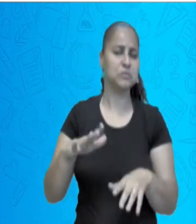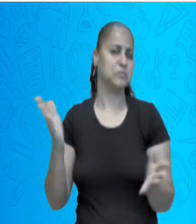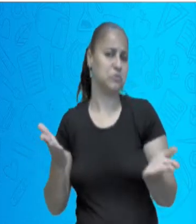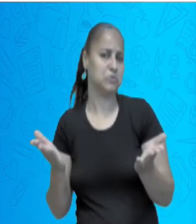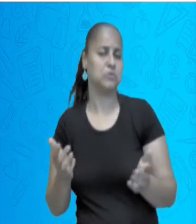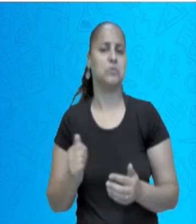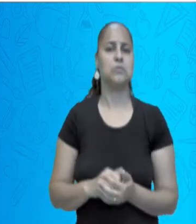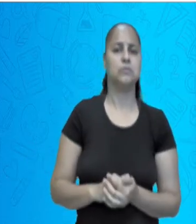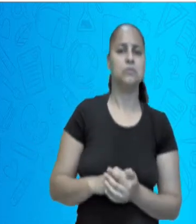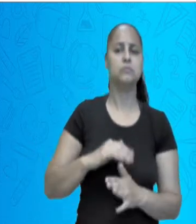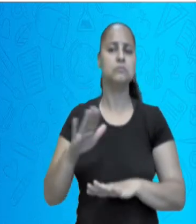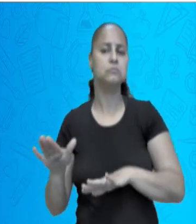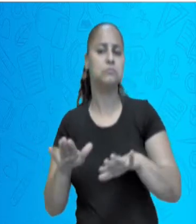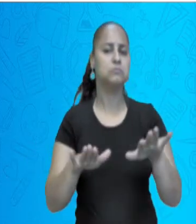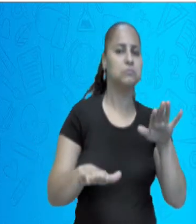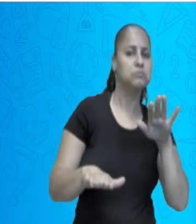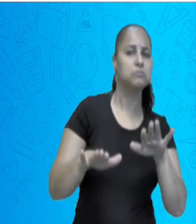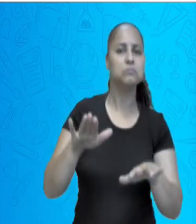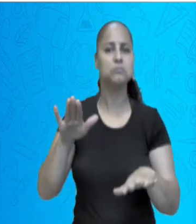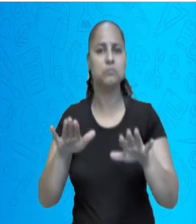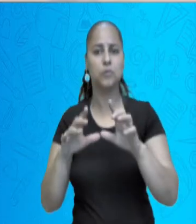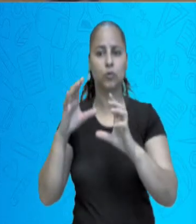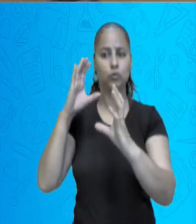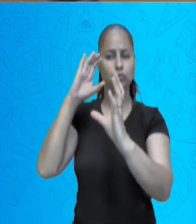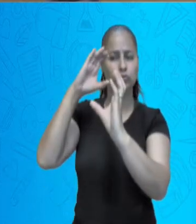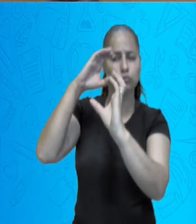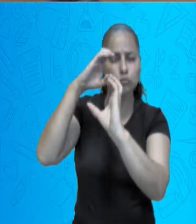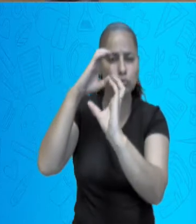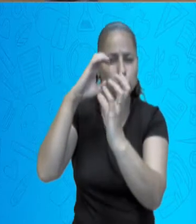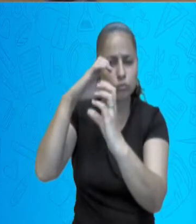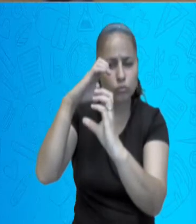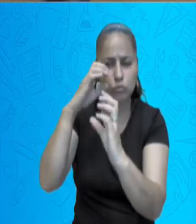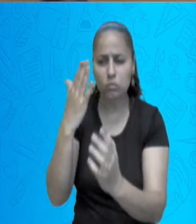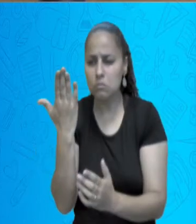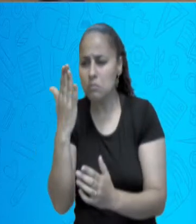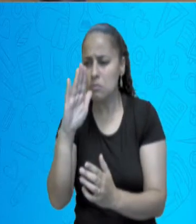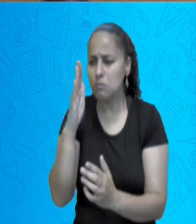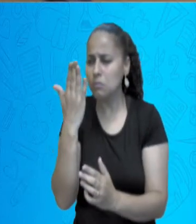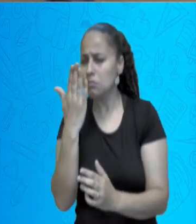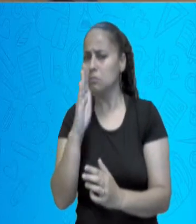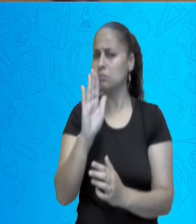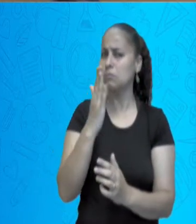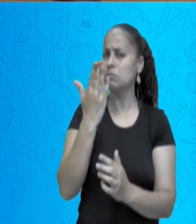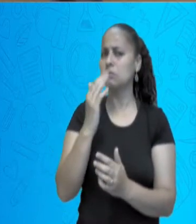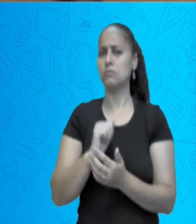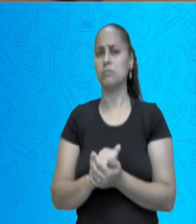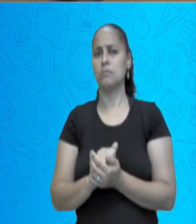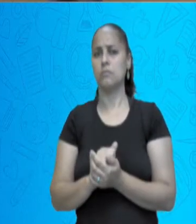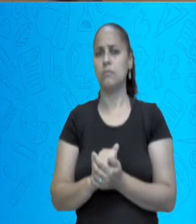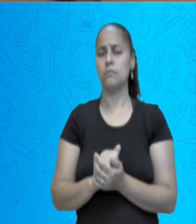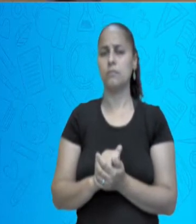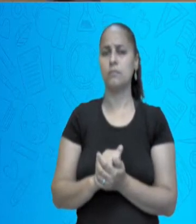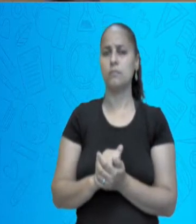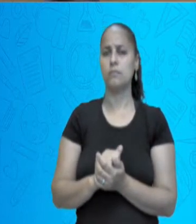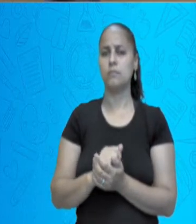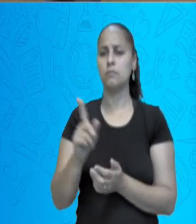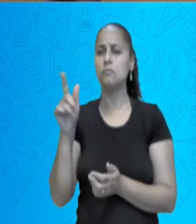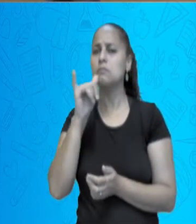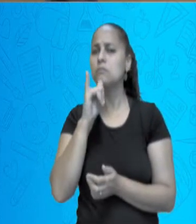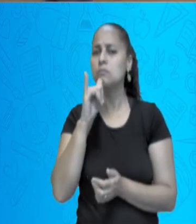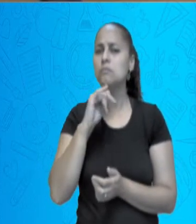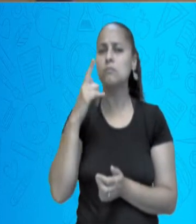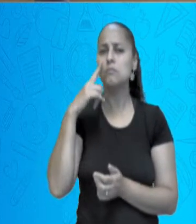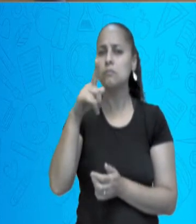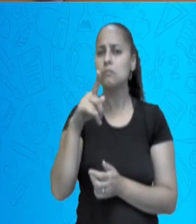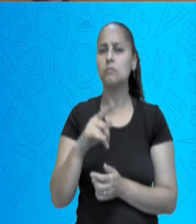Olha só. O zoom. As lentes. Aqui uma... Vamos